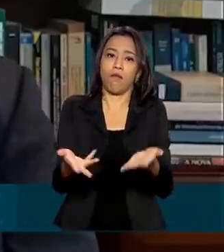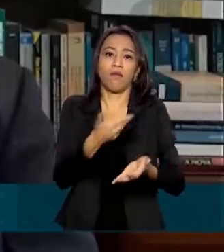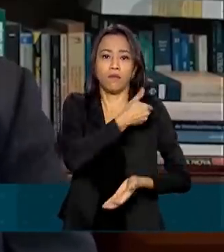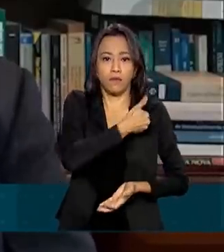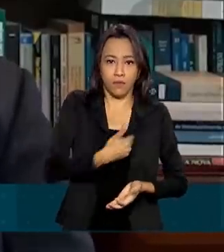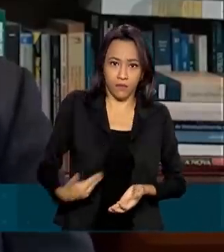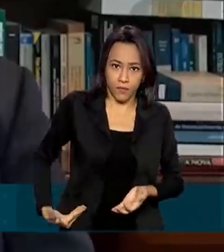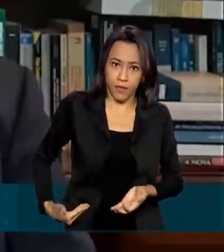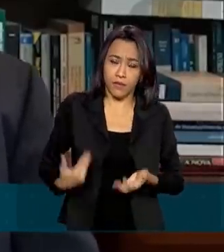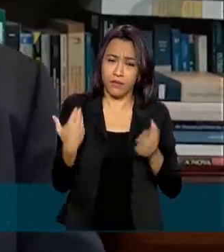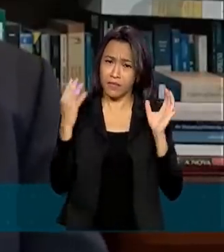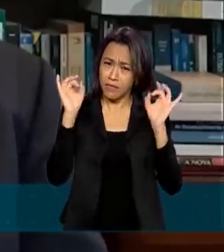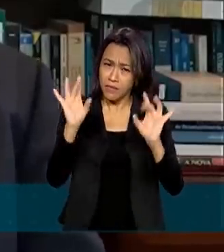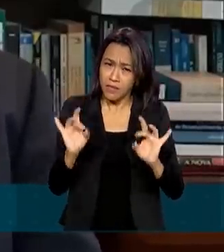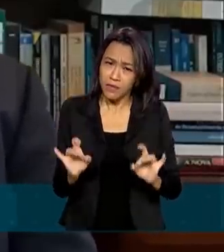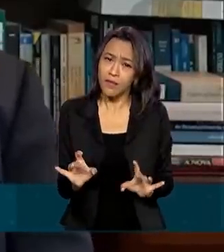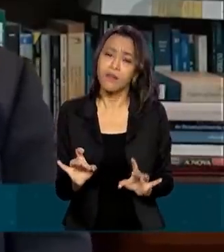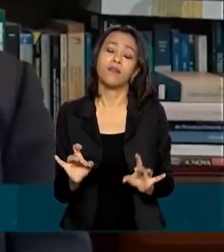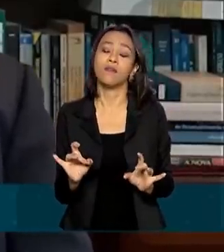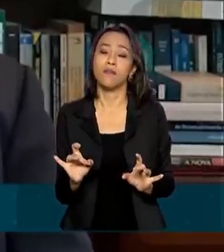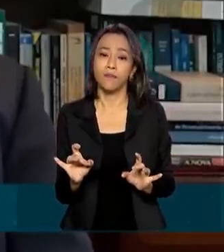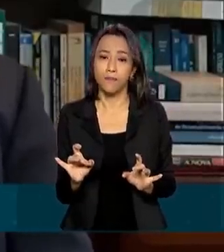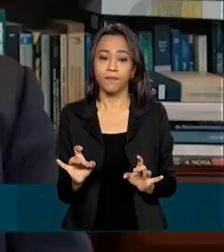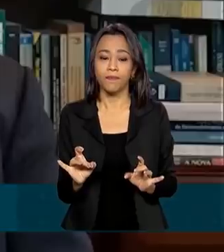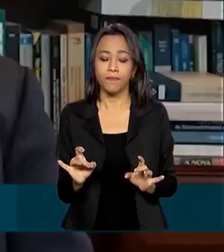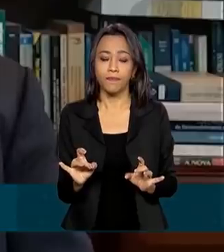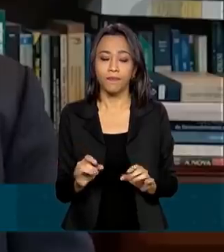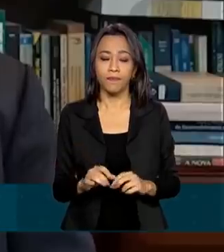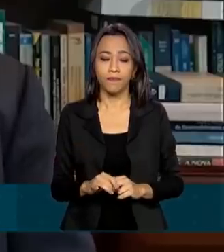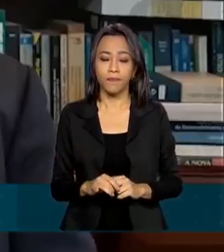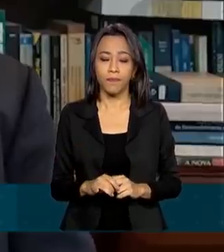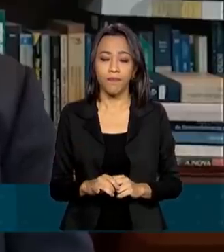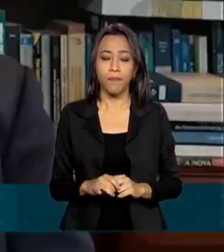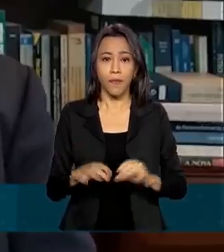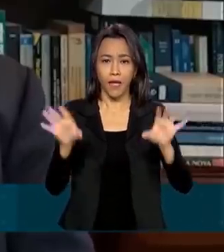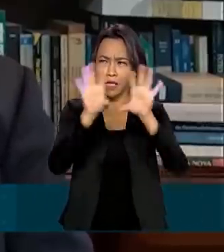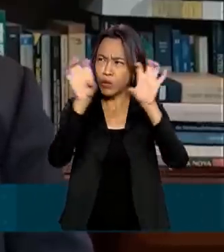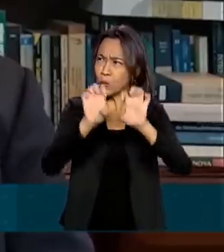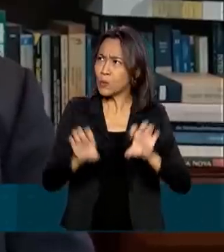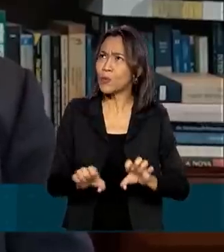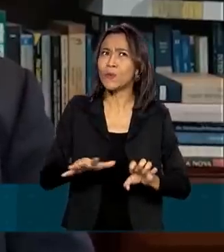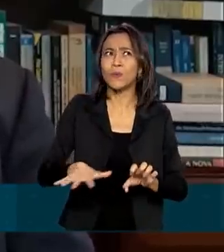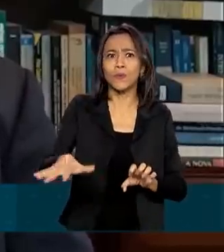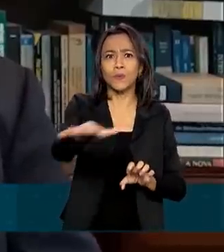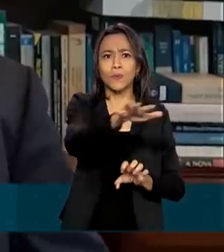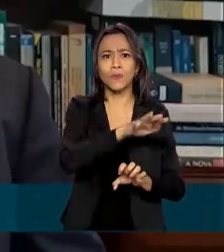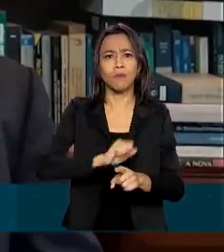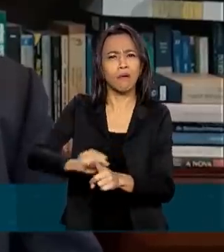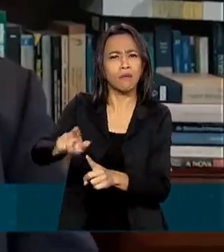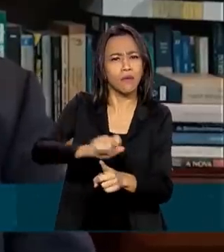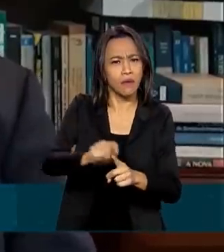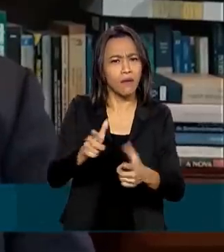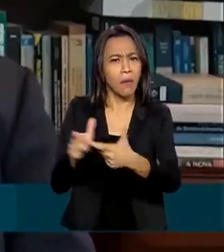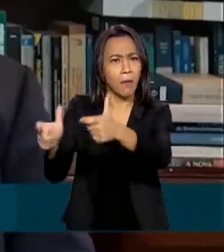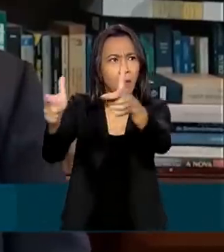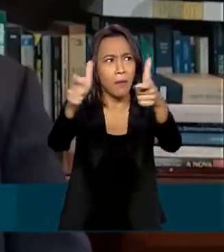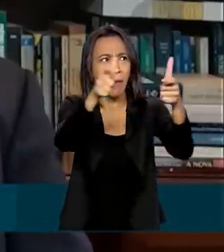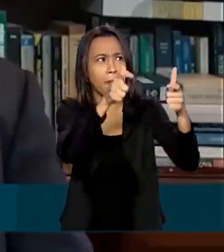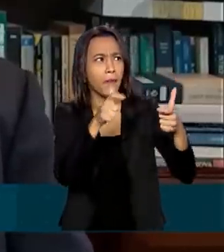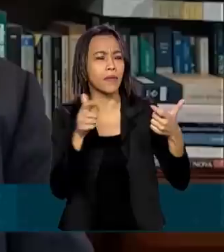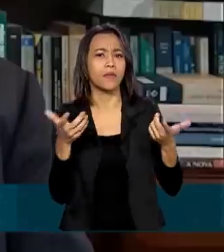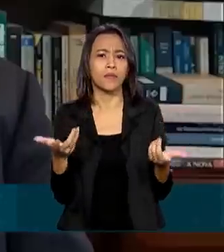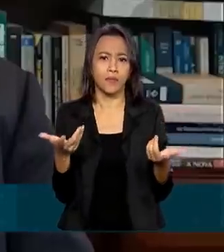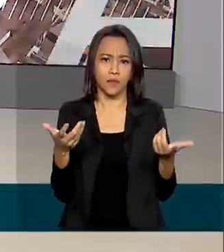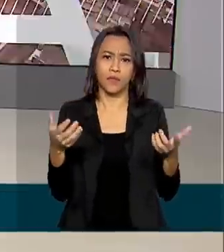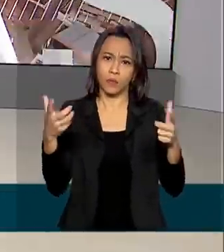falando, em especial o custo da infraestrutura dos imóveis, que hoje é um